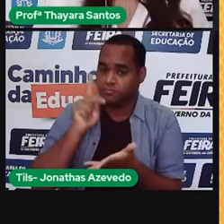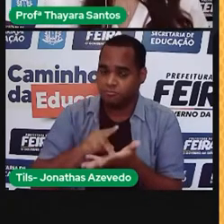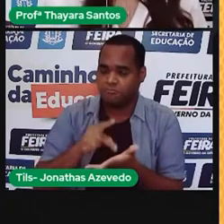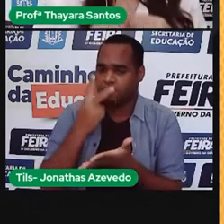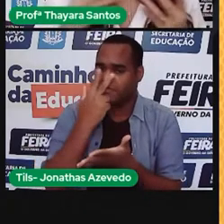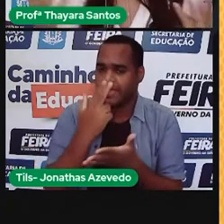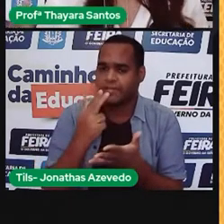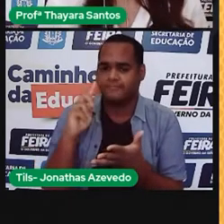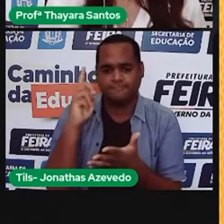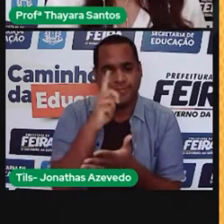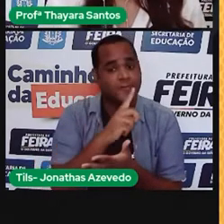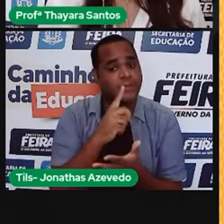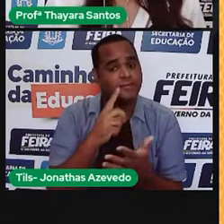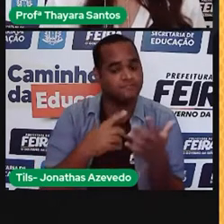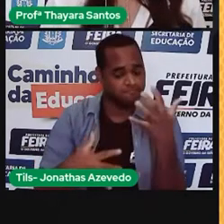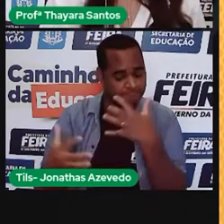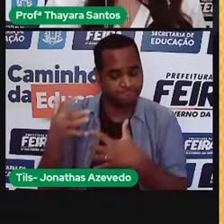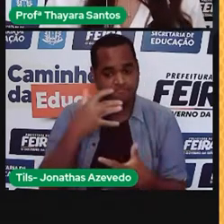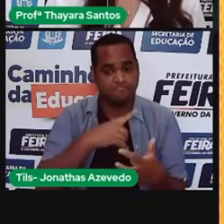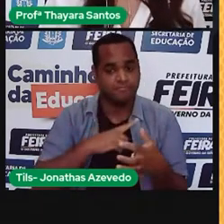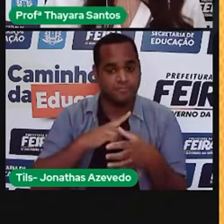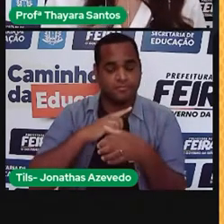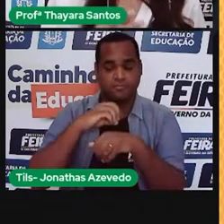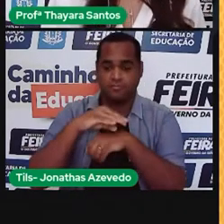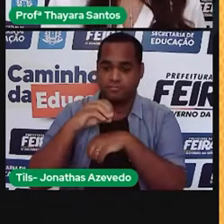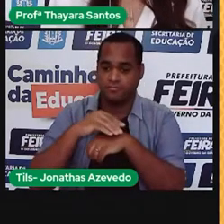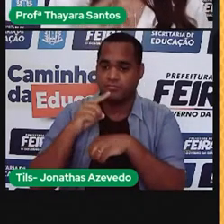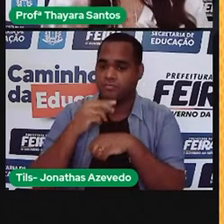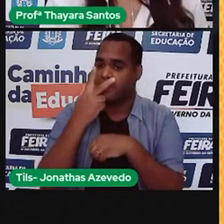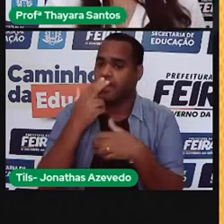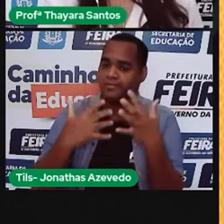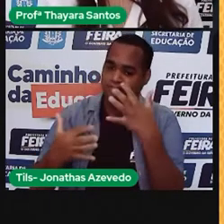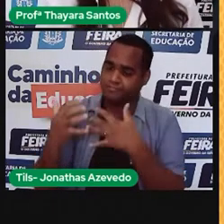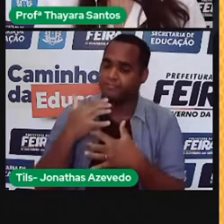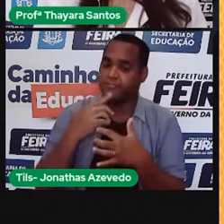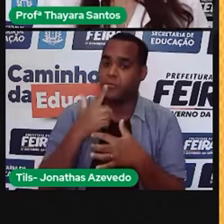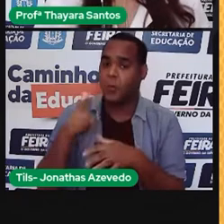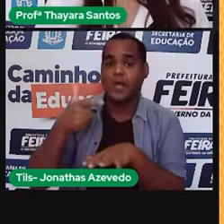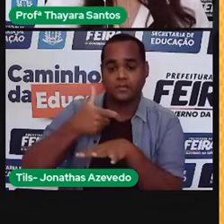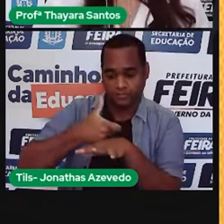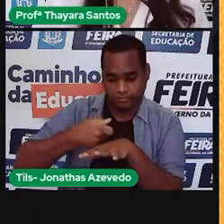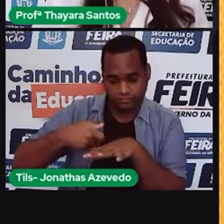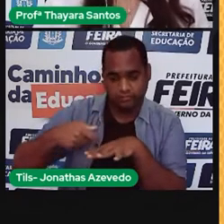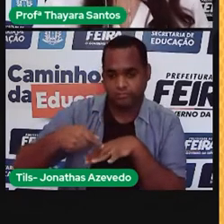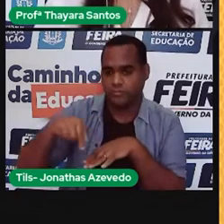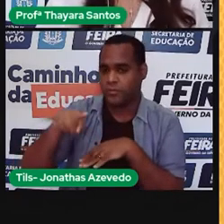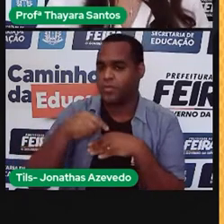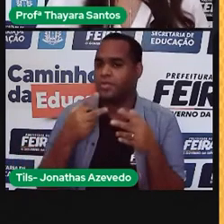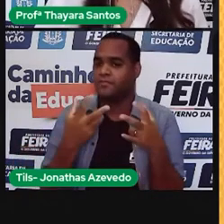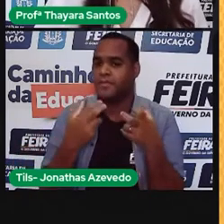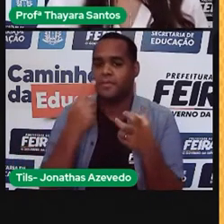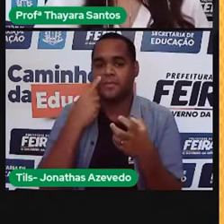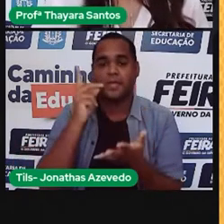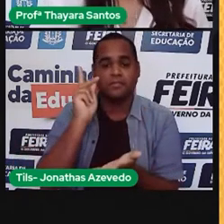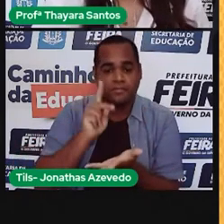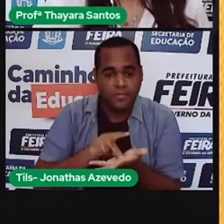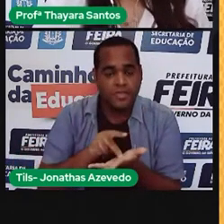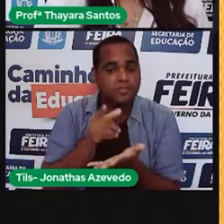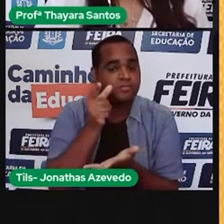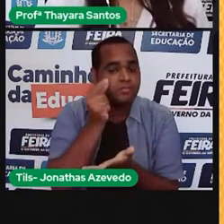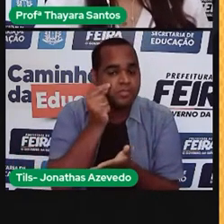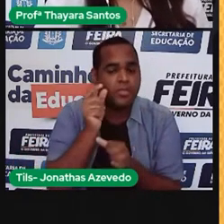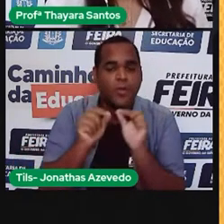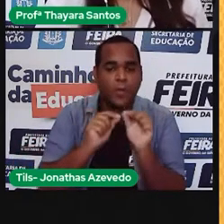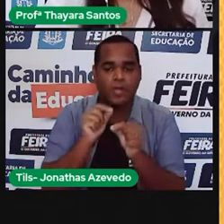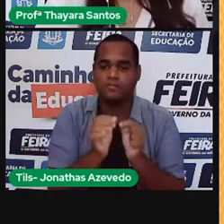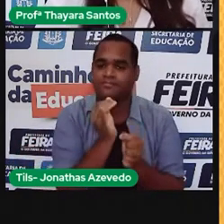complexo, tem vários tipos de desinformações e uma delas é a fake news. A gente viu que além da fake news, a gente tem esse